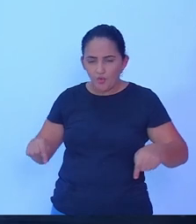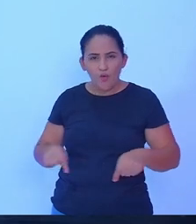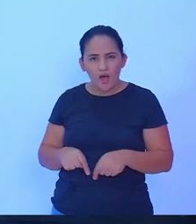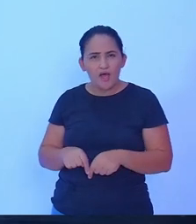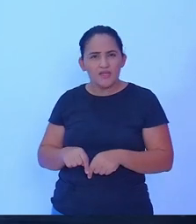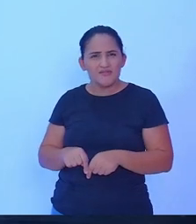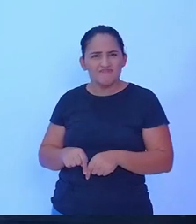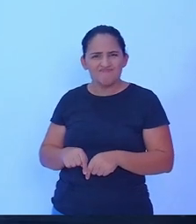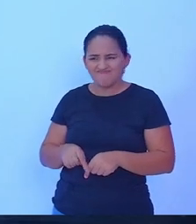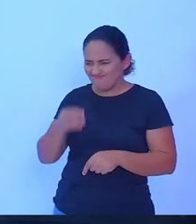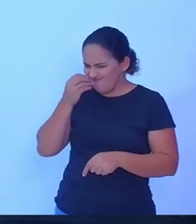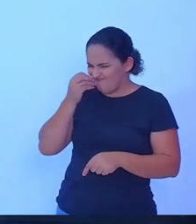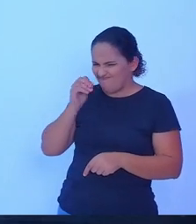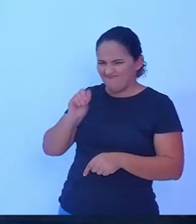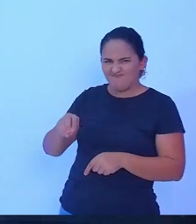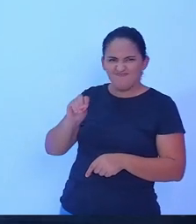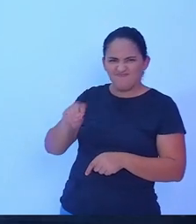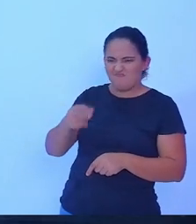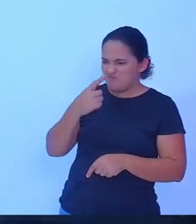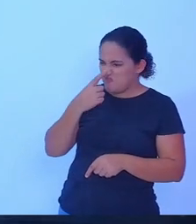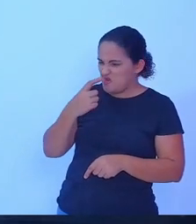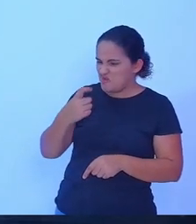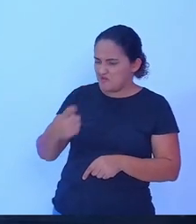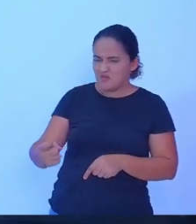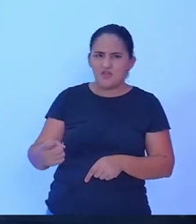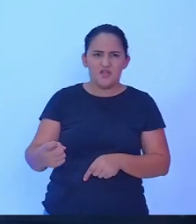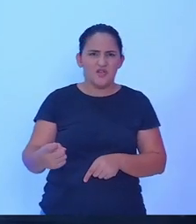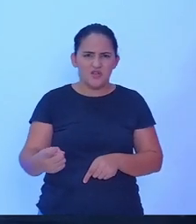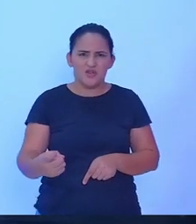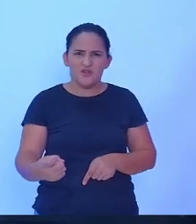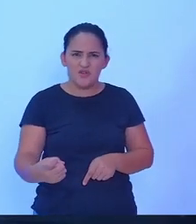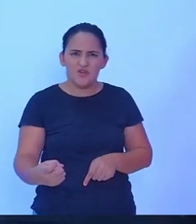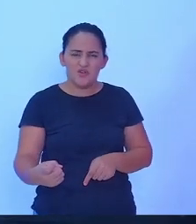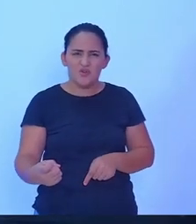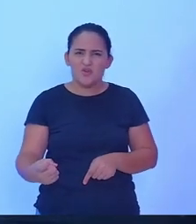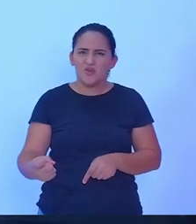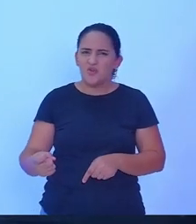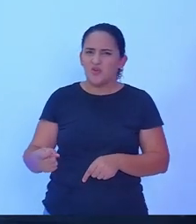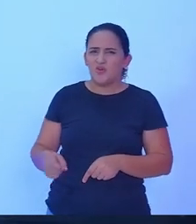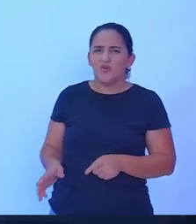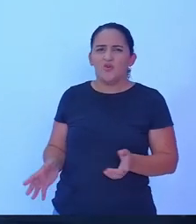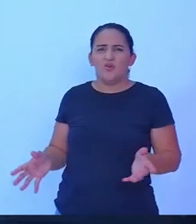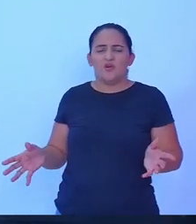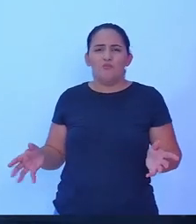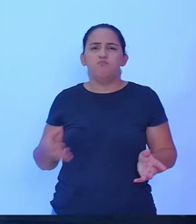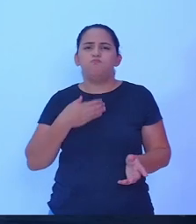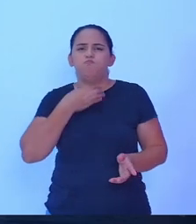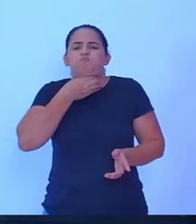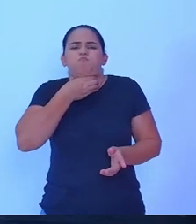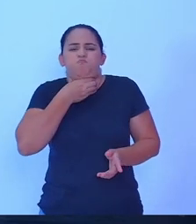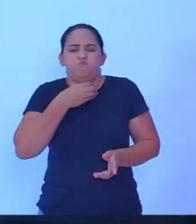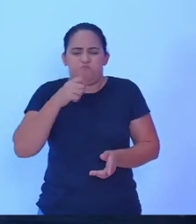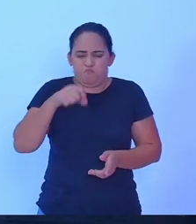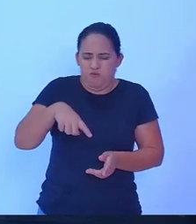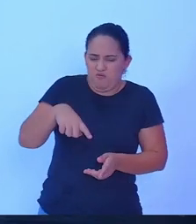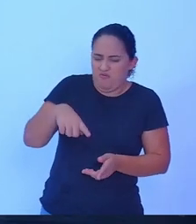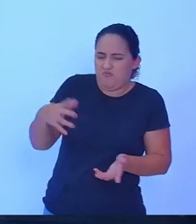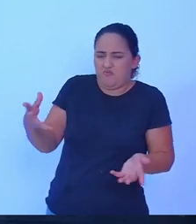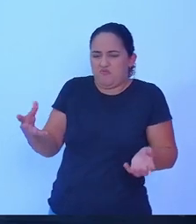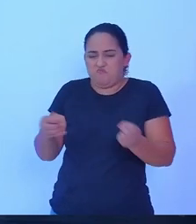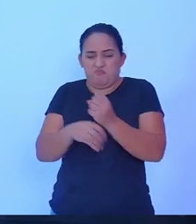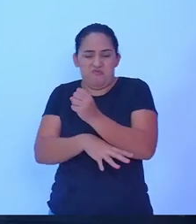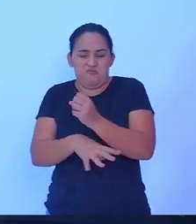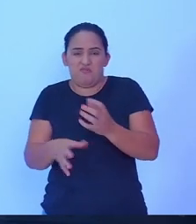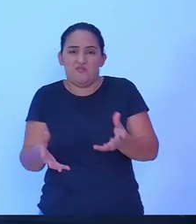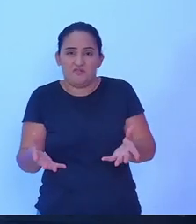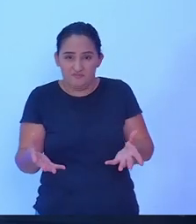abandonadas, jogadas às traças, com merda de pombo, com tudo quanto é coisa que de ruim e não dando oportunidade